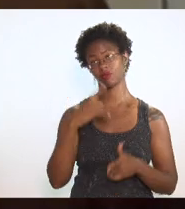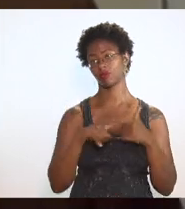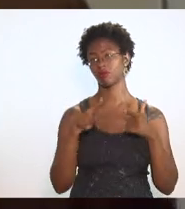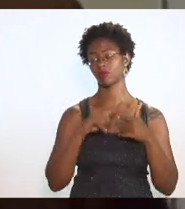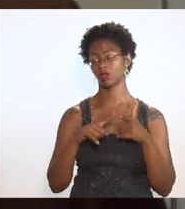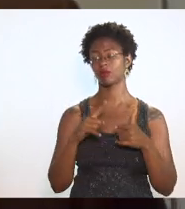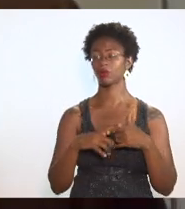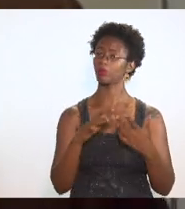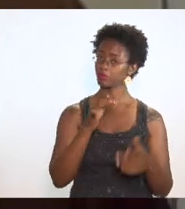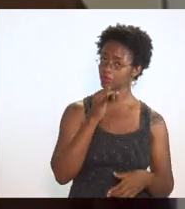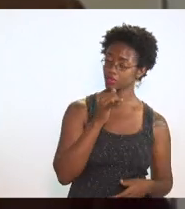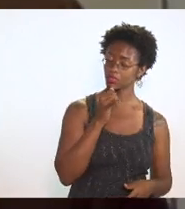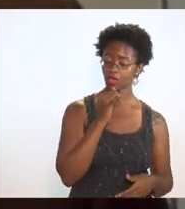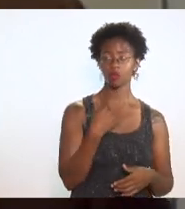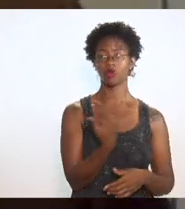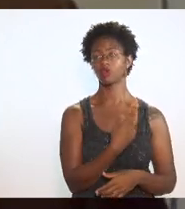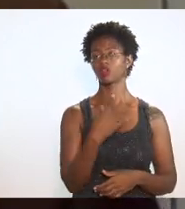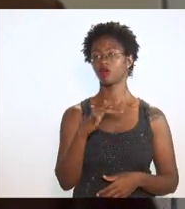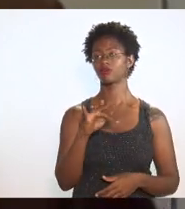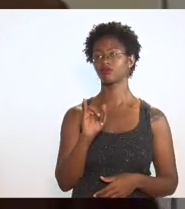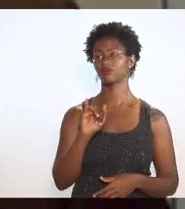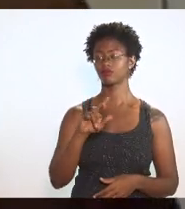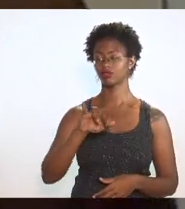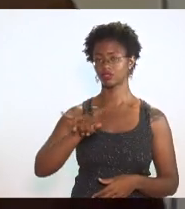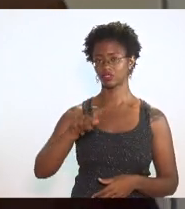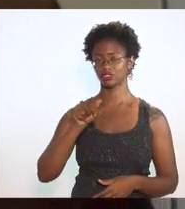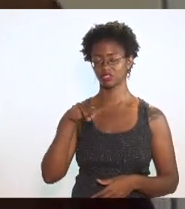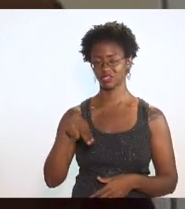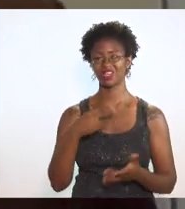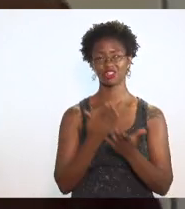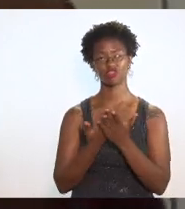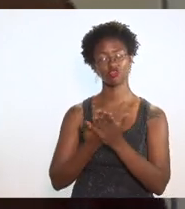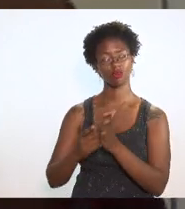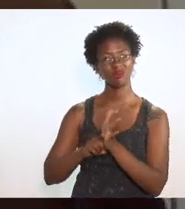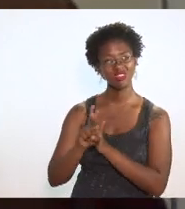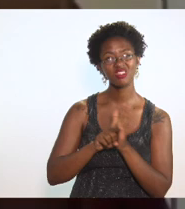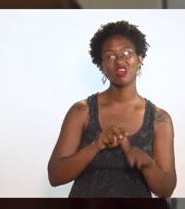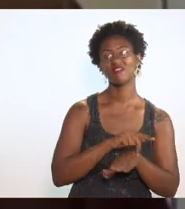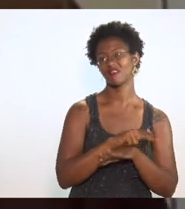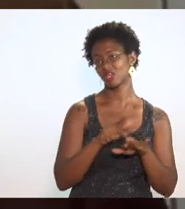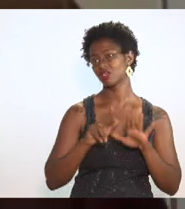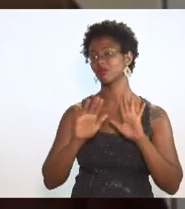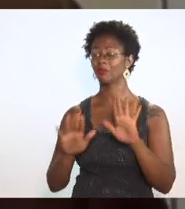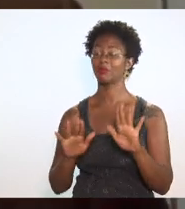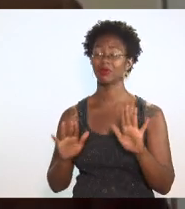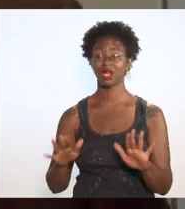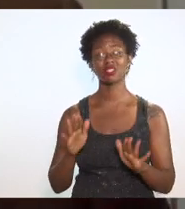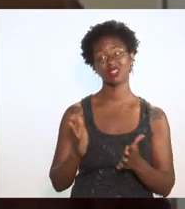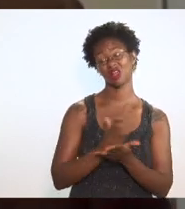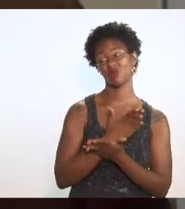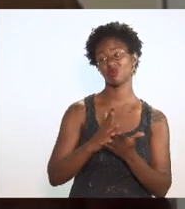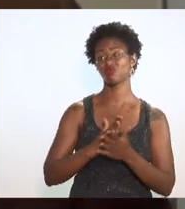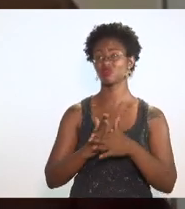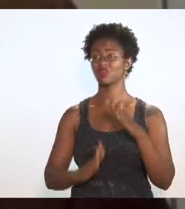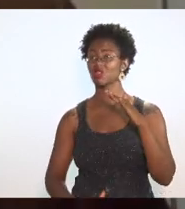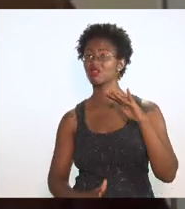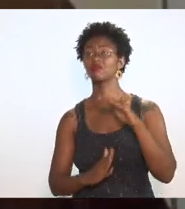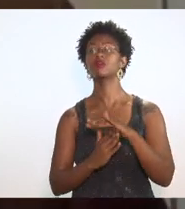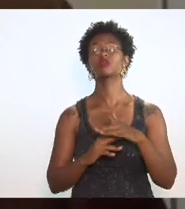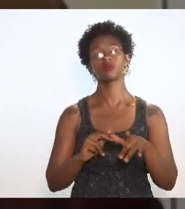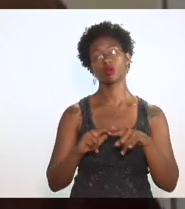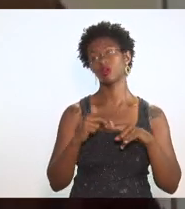faz uma série de estudos, só que alguns deles a gente fica limitado por não ter arrecadação por NCM, que a Cefaz não